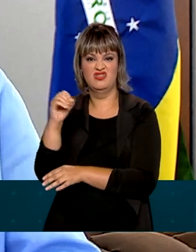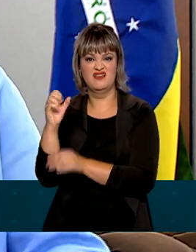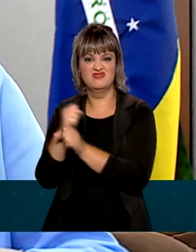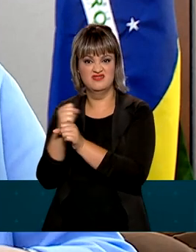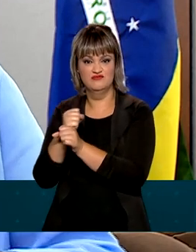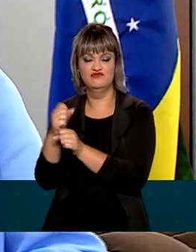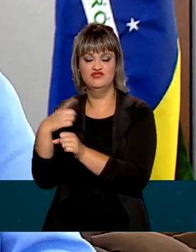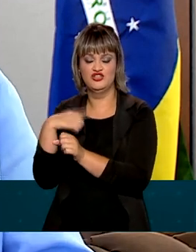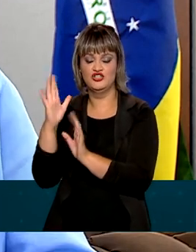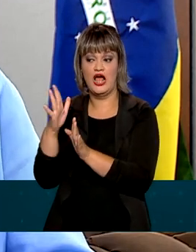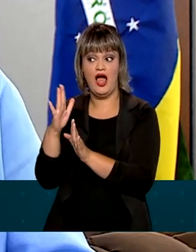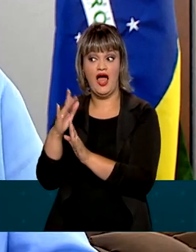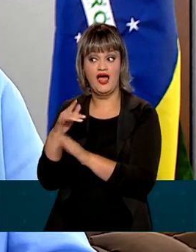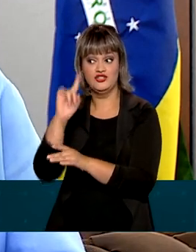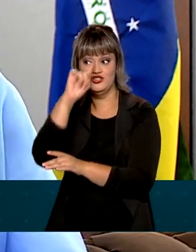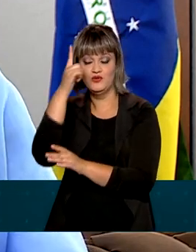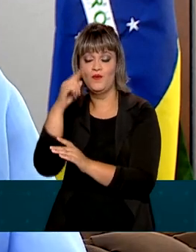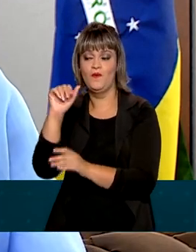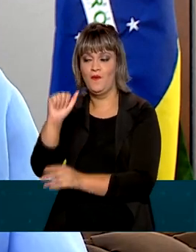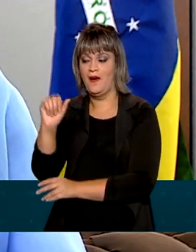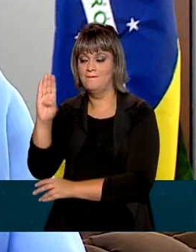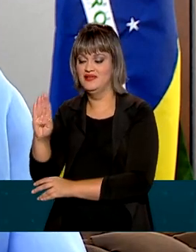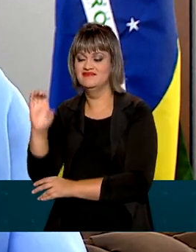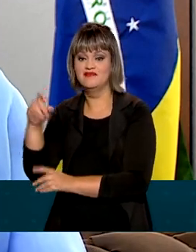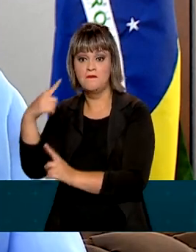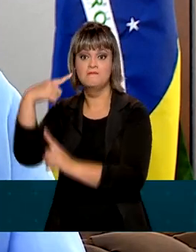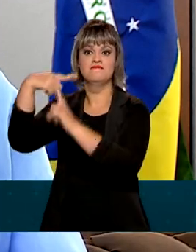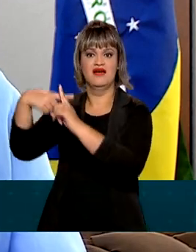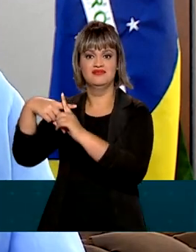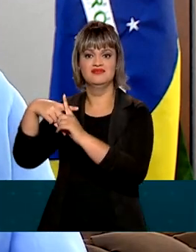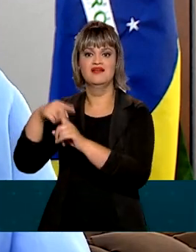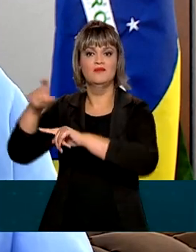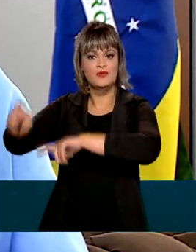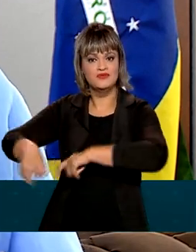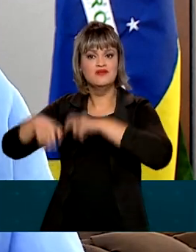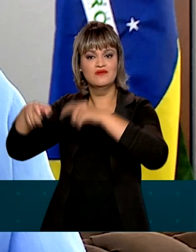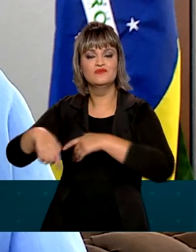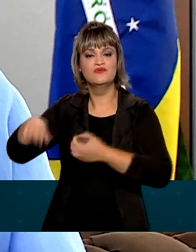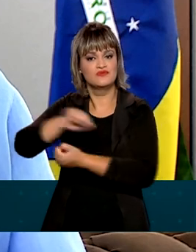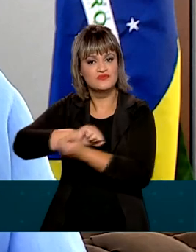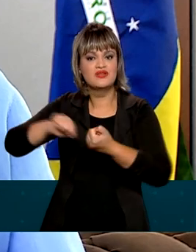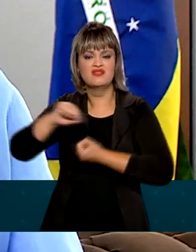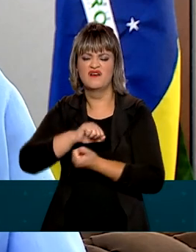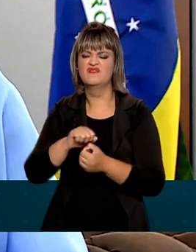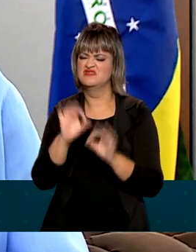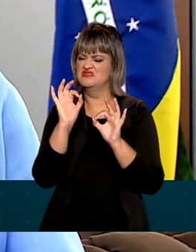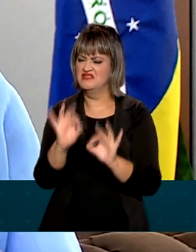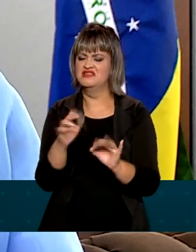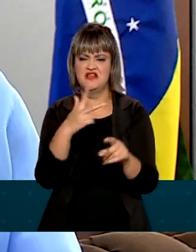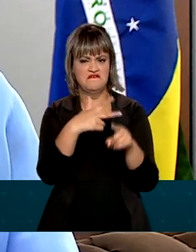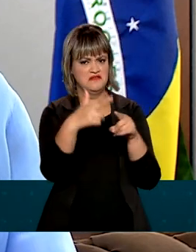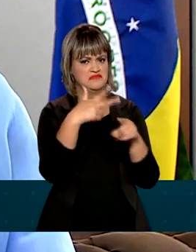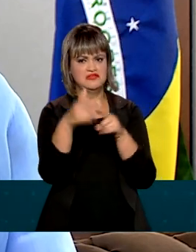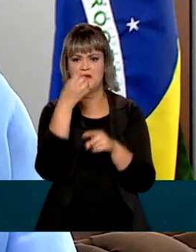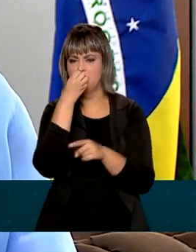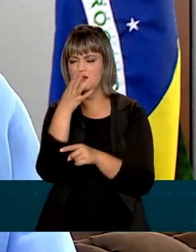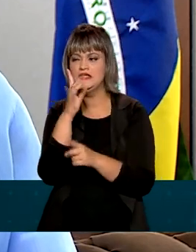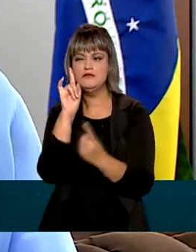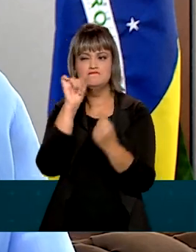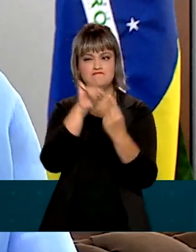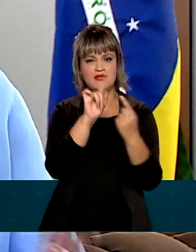ABC+, com mais práticas de agricultura sustentável. Ele será um sucesso e tem metas muito